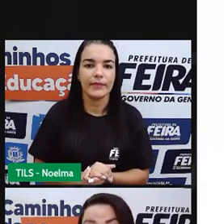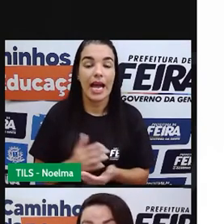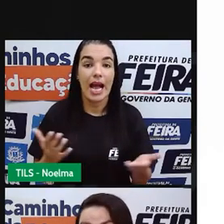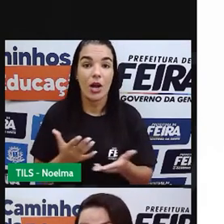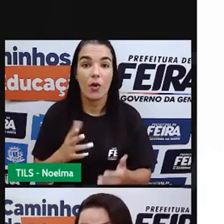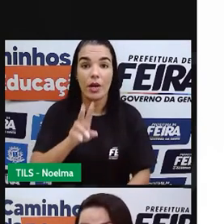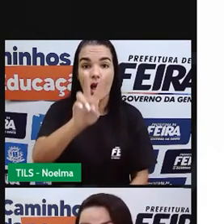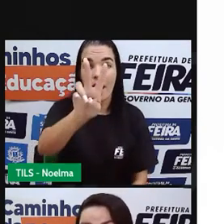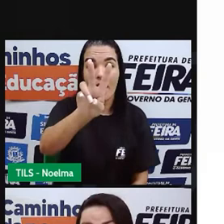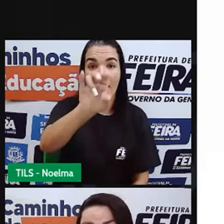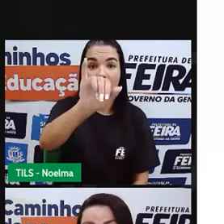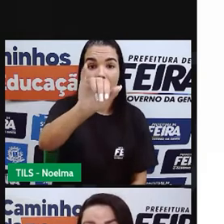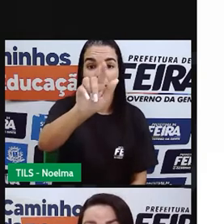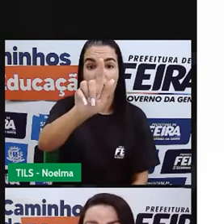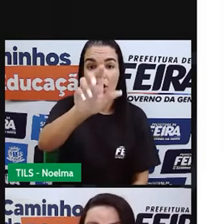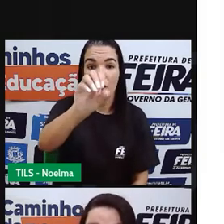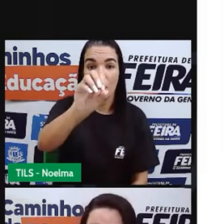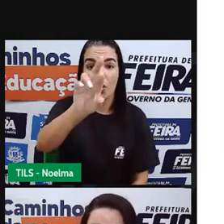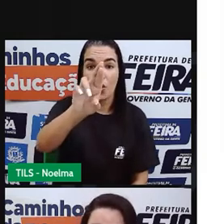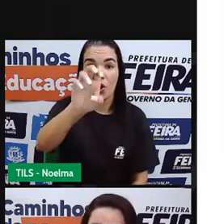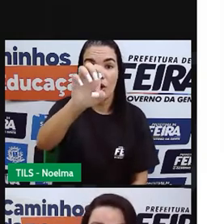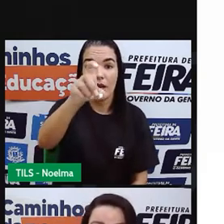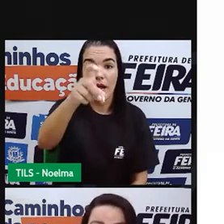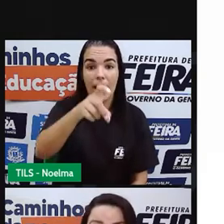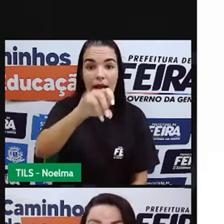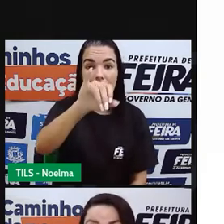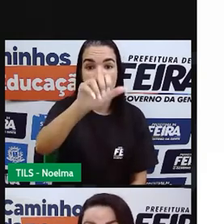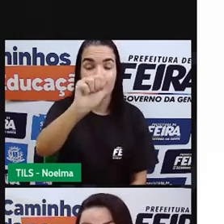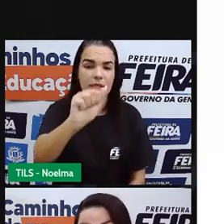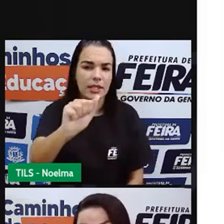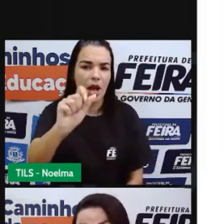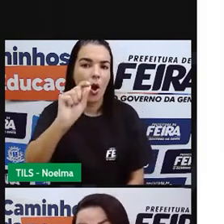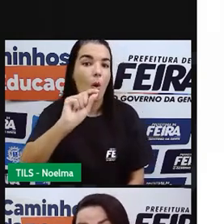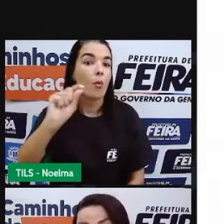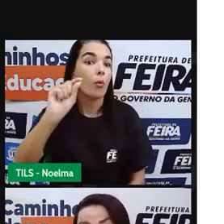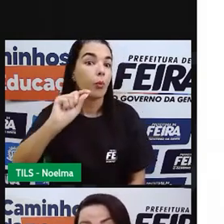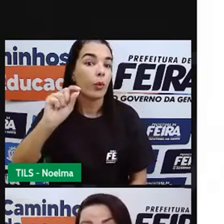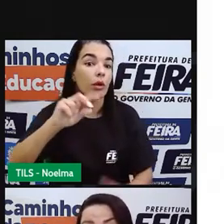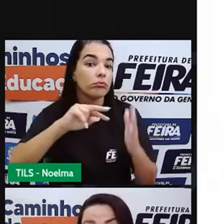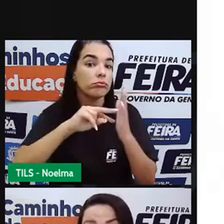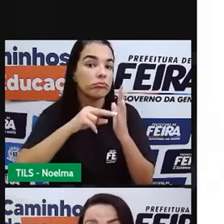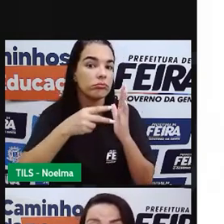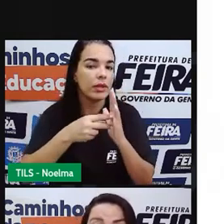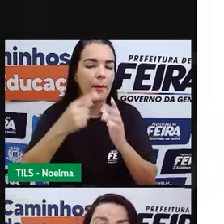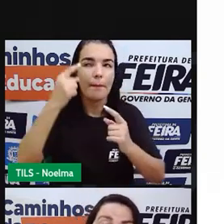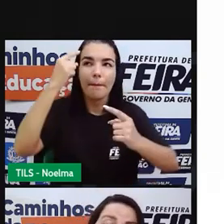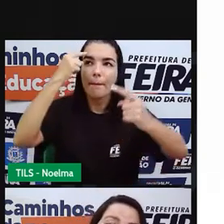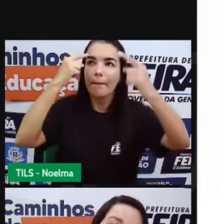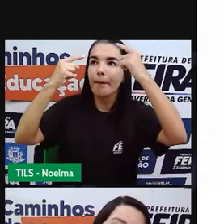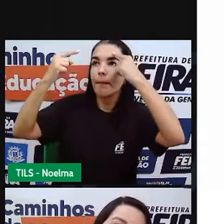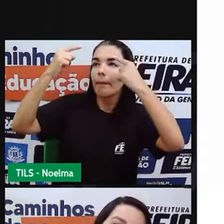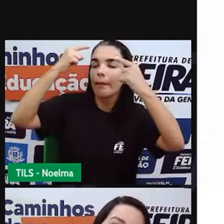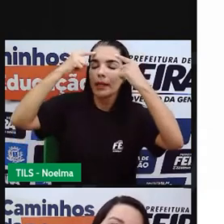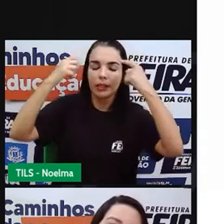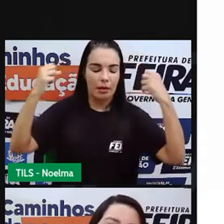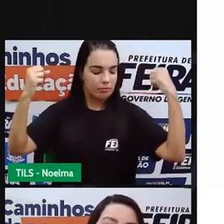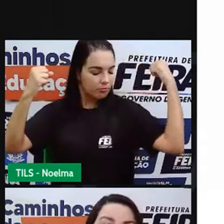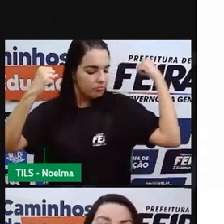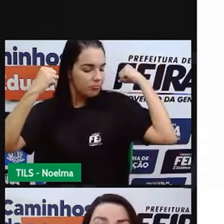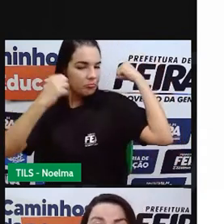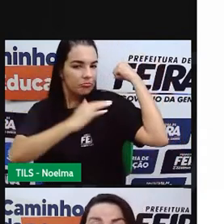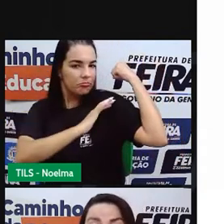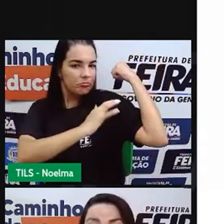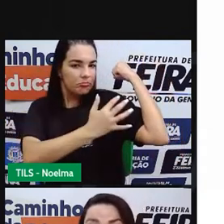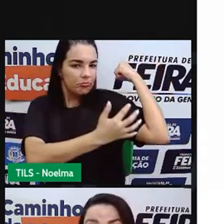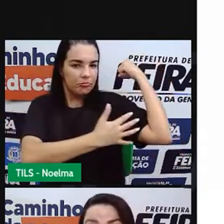A vigorexia é outro tipo de distúrbio também. A vigorexia é a ilusão daquele corpo sarado, né?